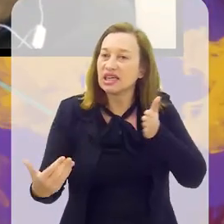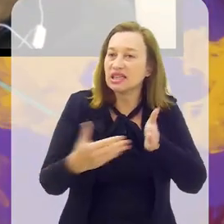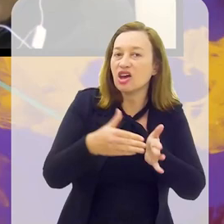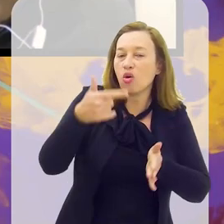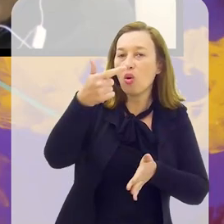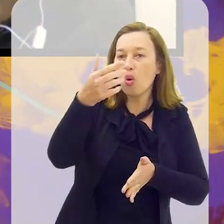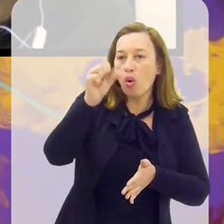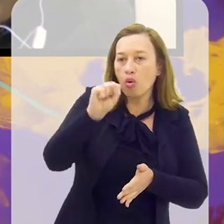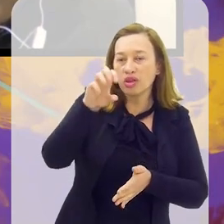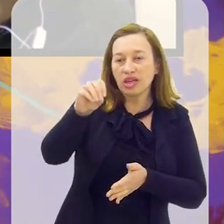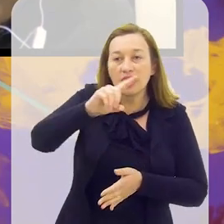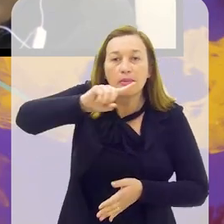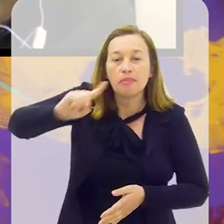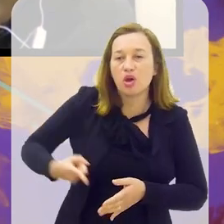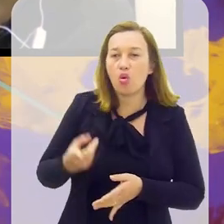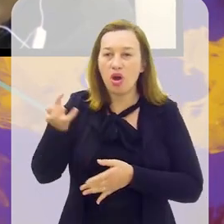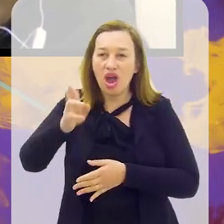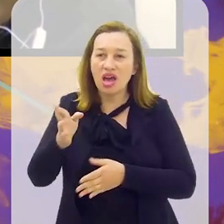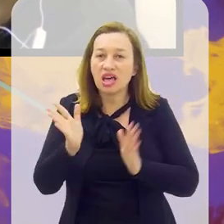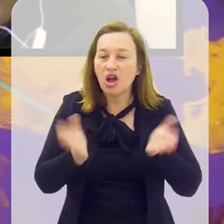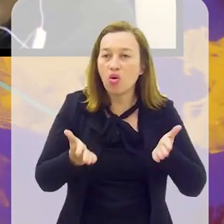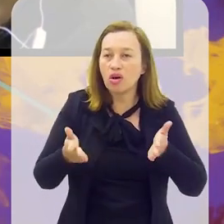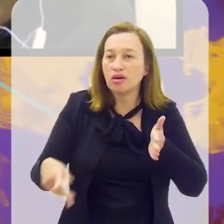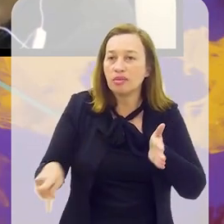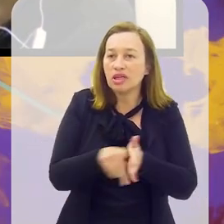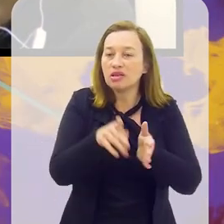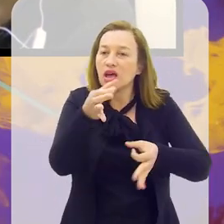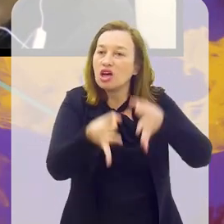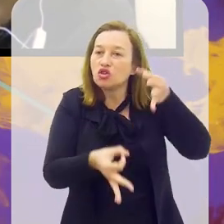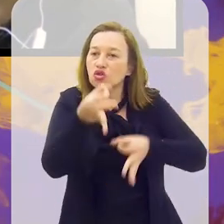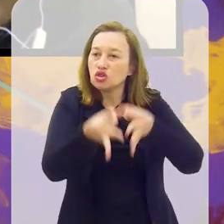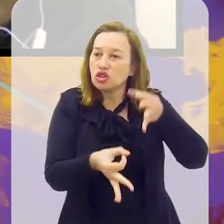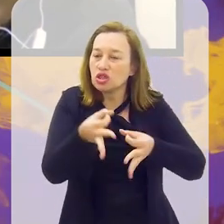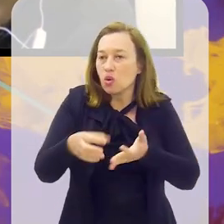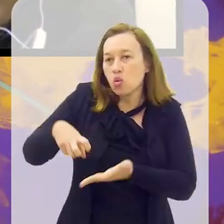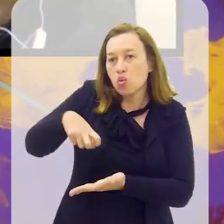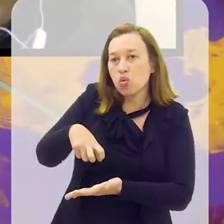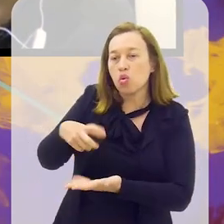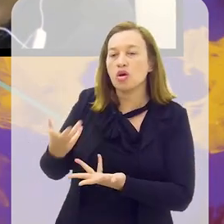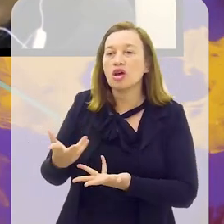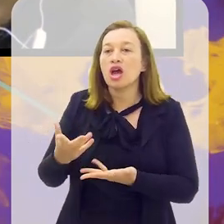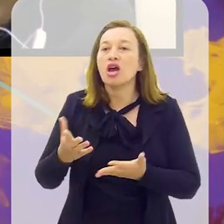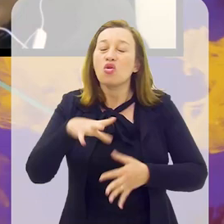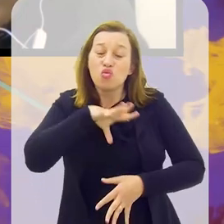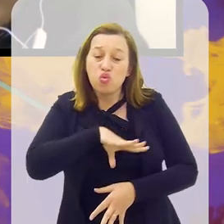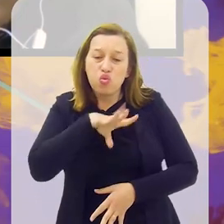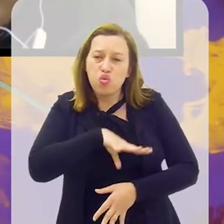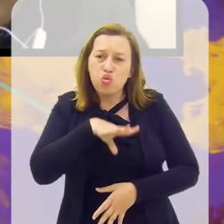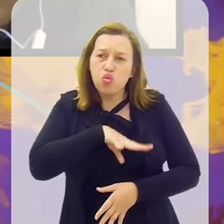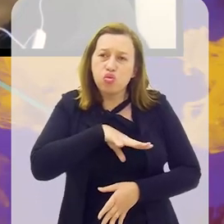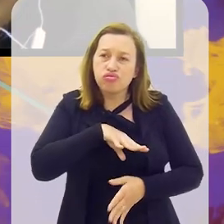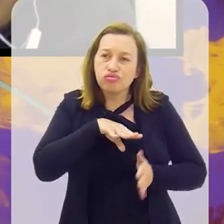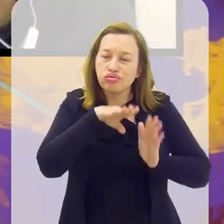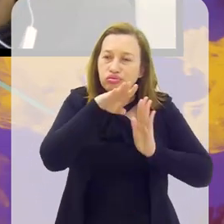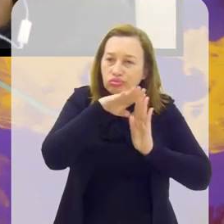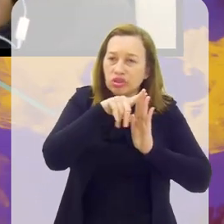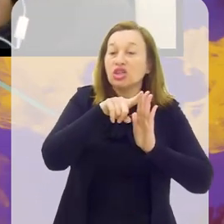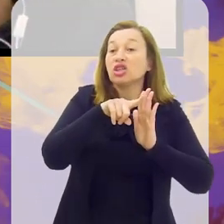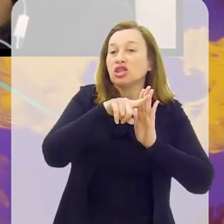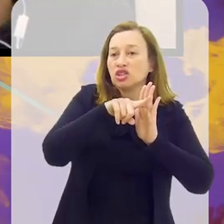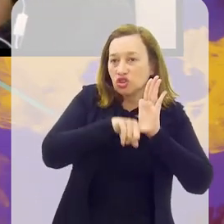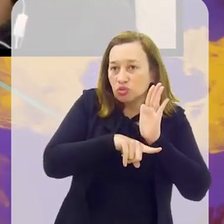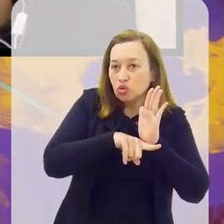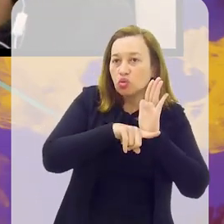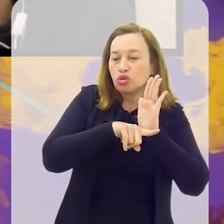80 mil reais, mas agora o caso está com a Justiça Comum. Mas coincidentemente ou não, o Vasco está lá embaixo na tabela de